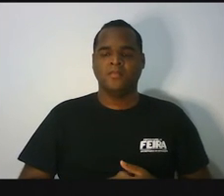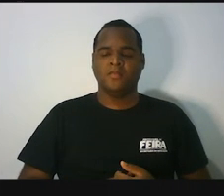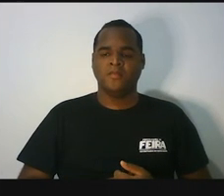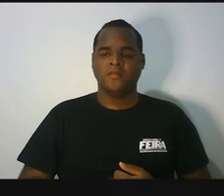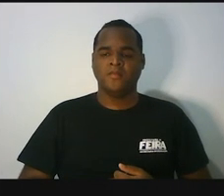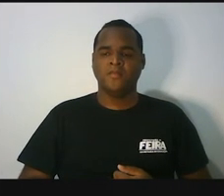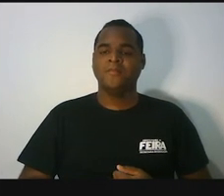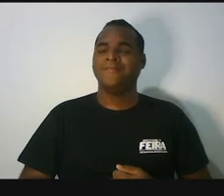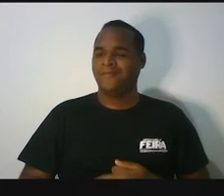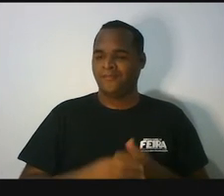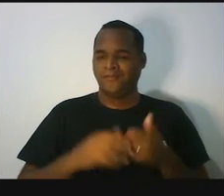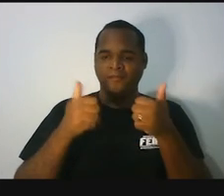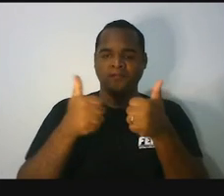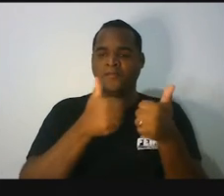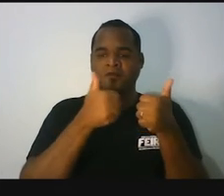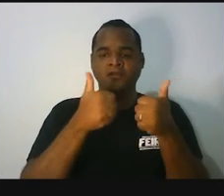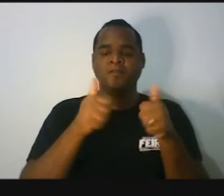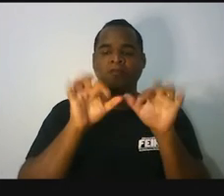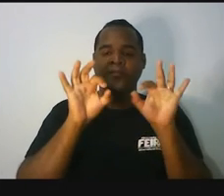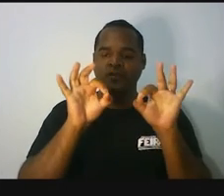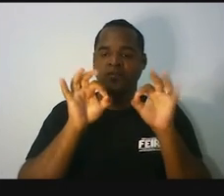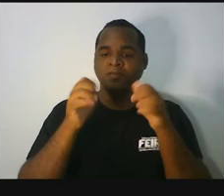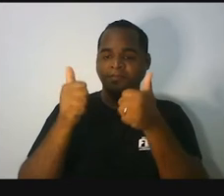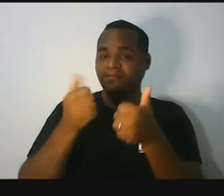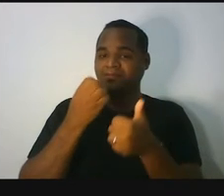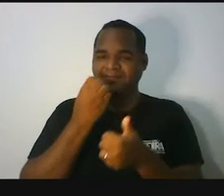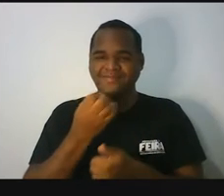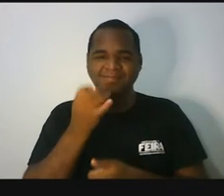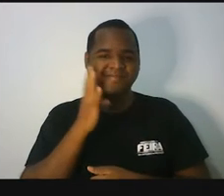Pronto. Beleza. Massa. Maneiro.